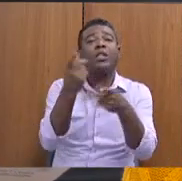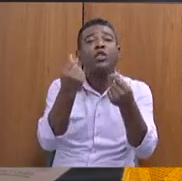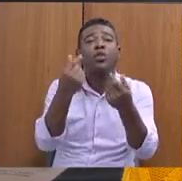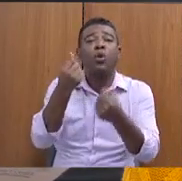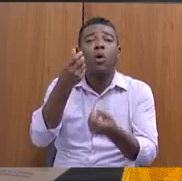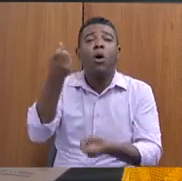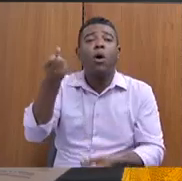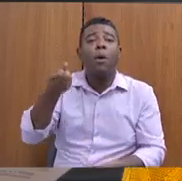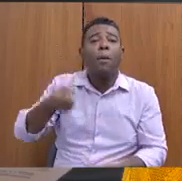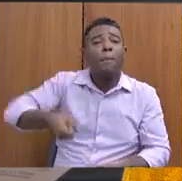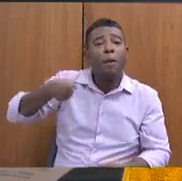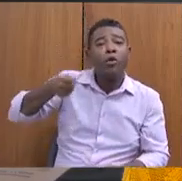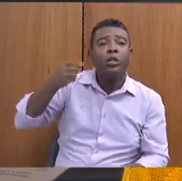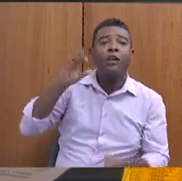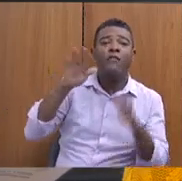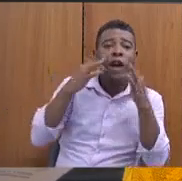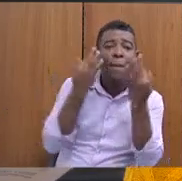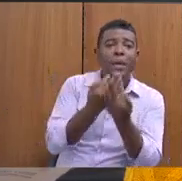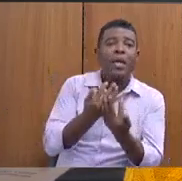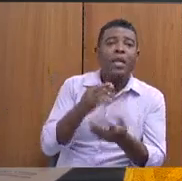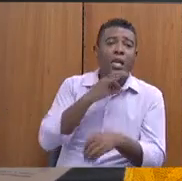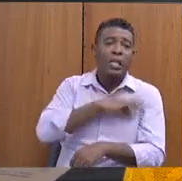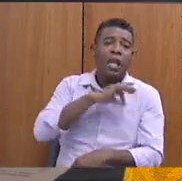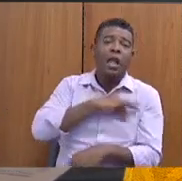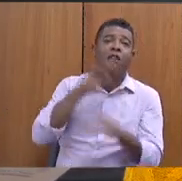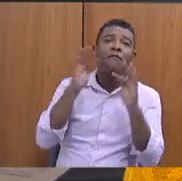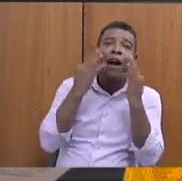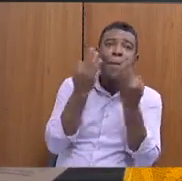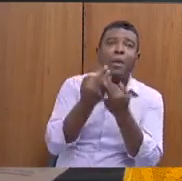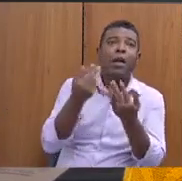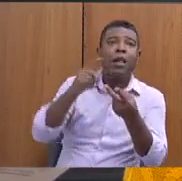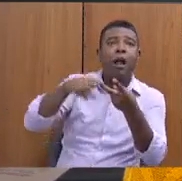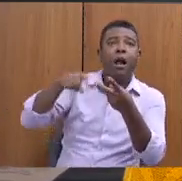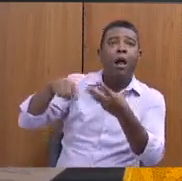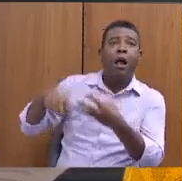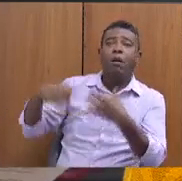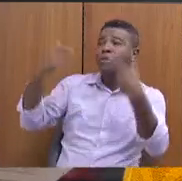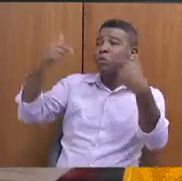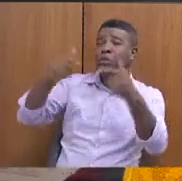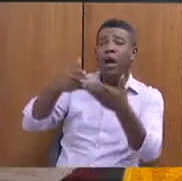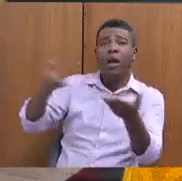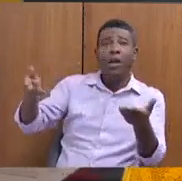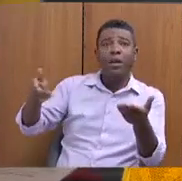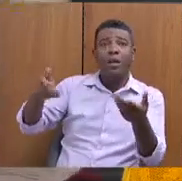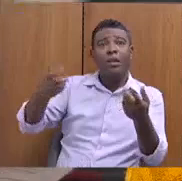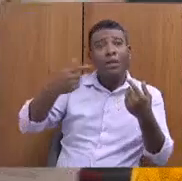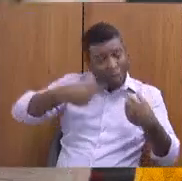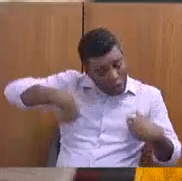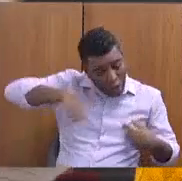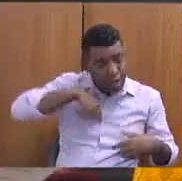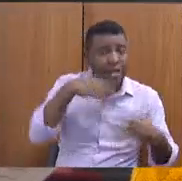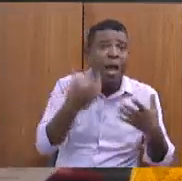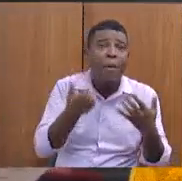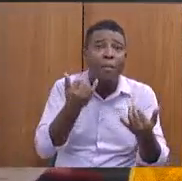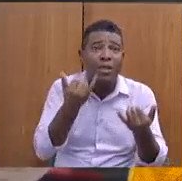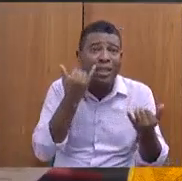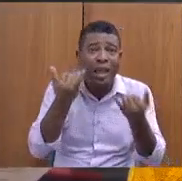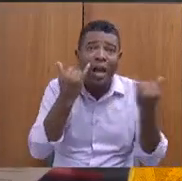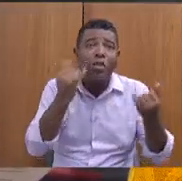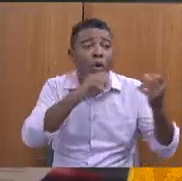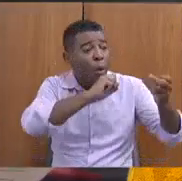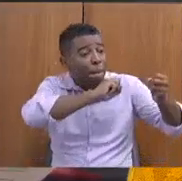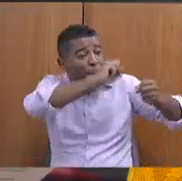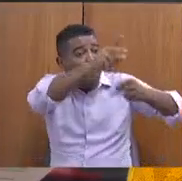o Estado de Minas Gerais quais esforços têm feito para que a gente de fato tenha dados públicos, não da UFMG, mas públicos sobre a